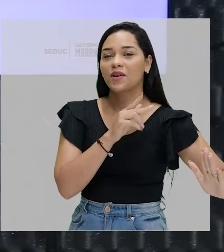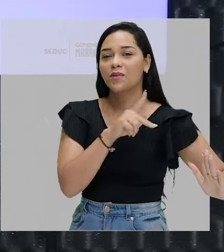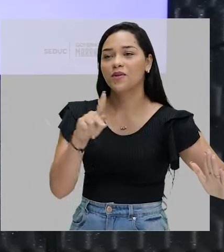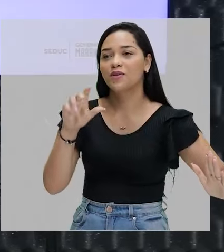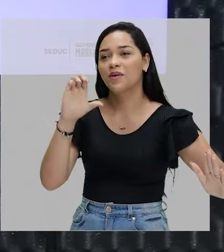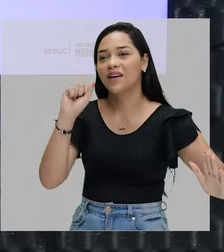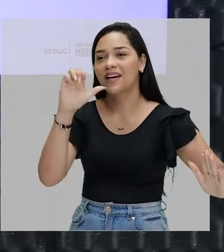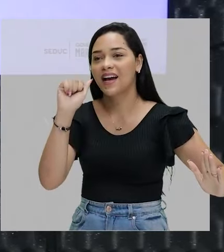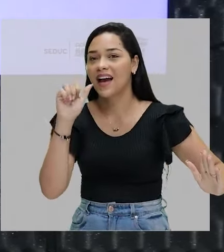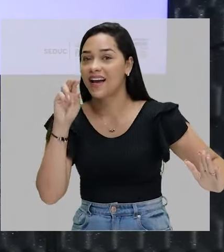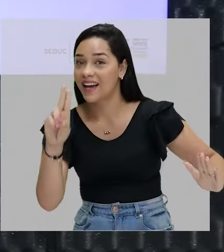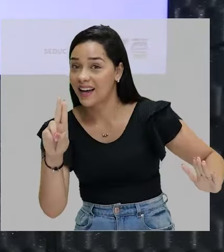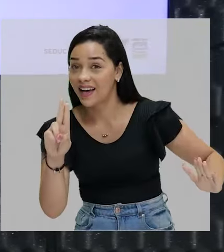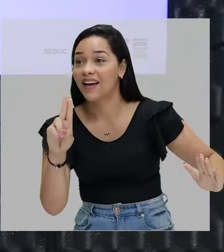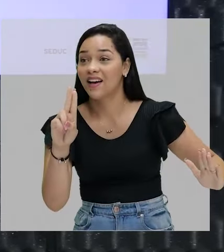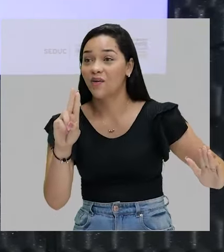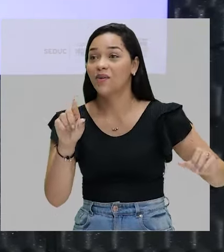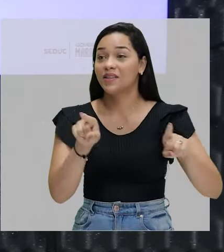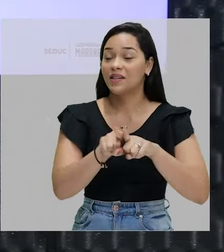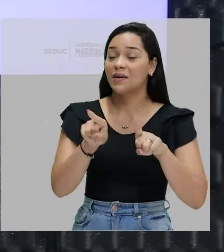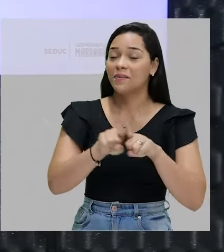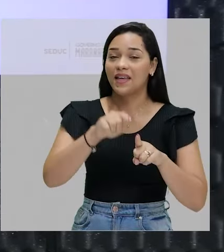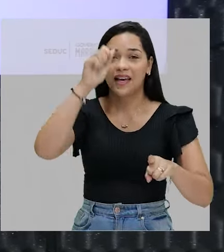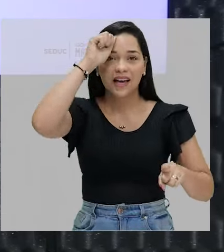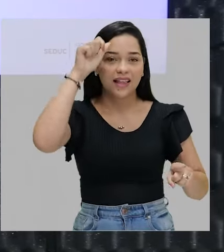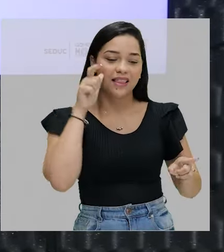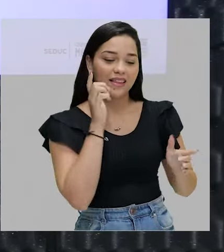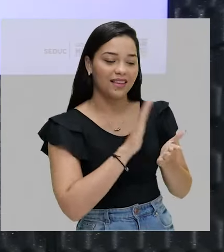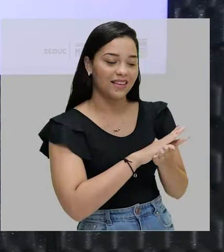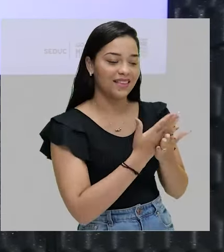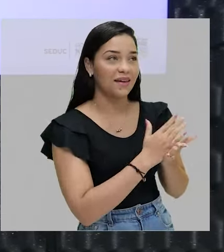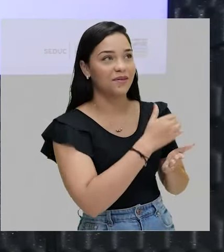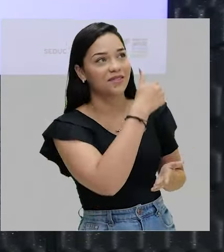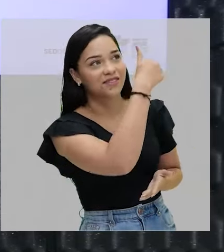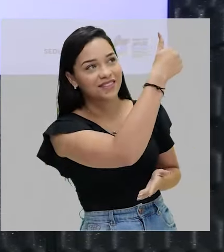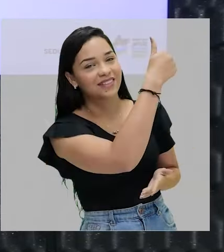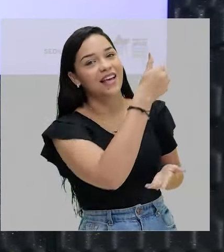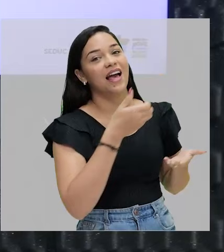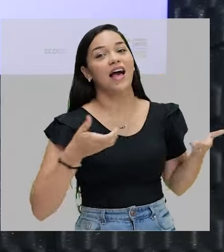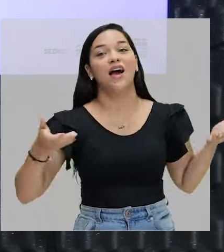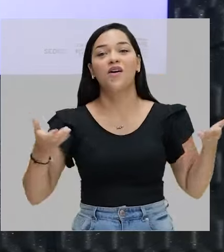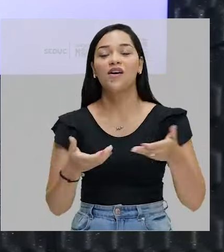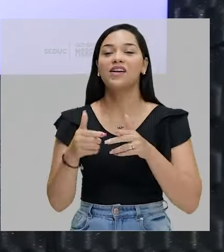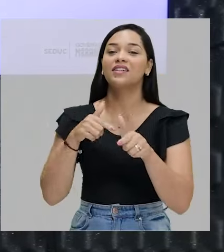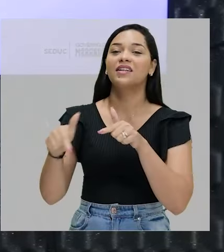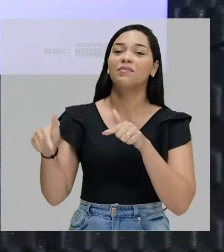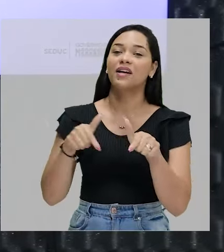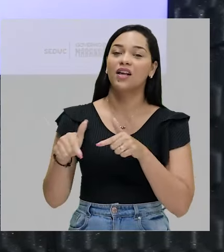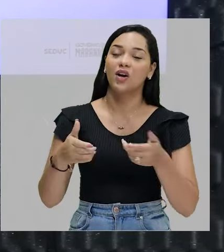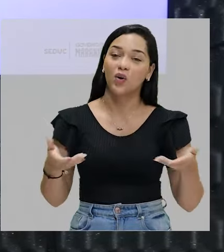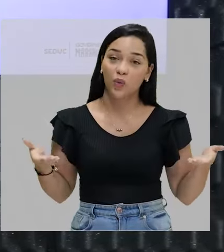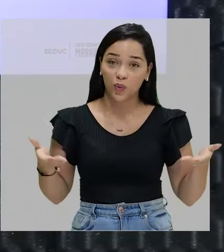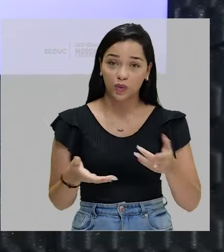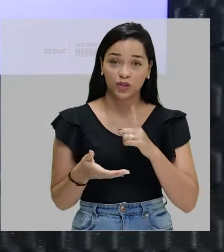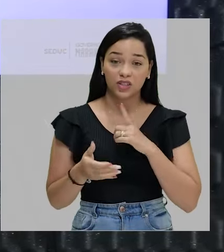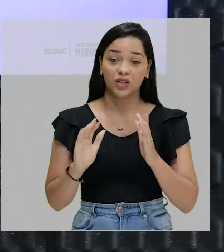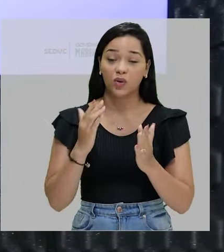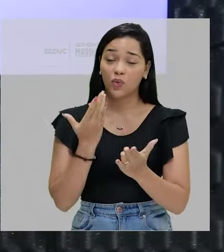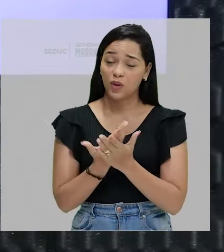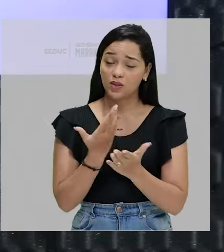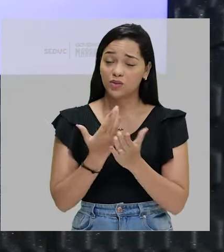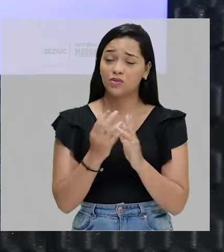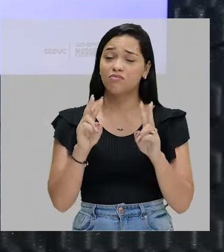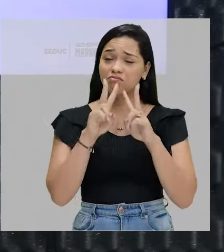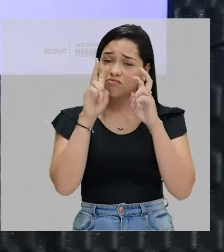Cacau, Sotero e Alana. Vamos trabalhar hoje um assunto muito